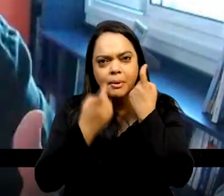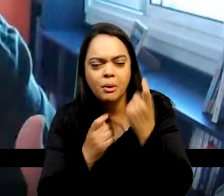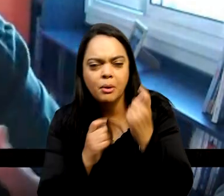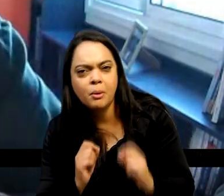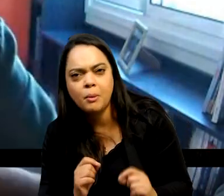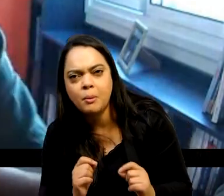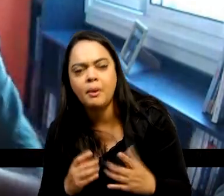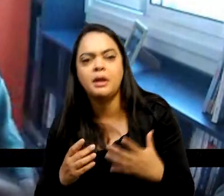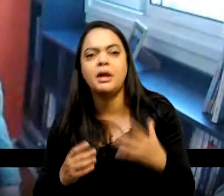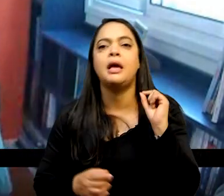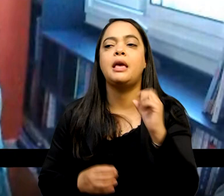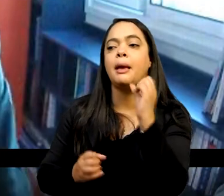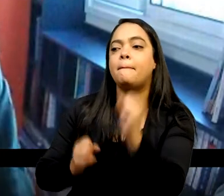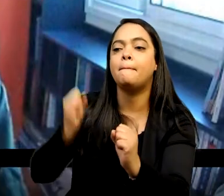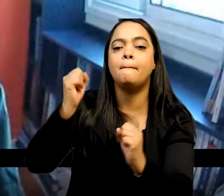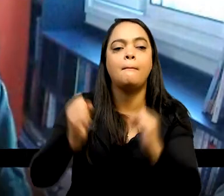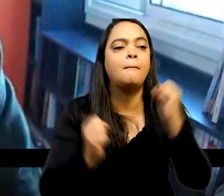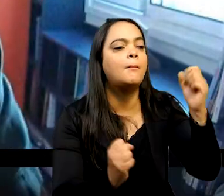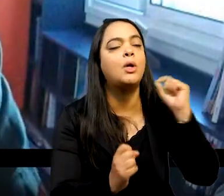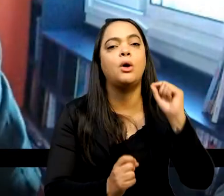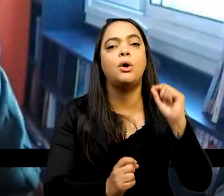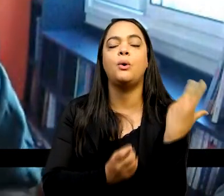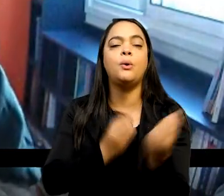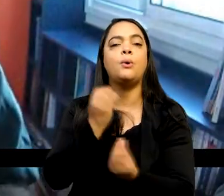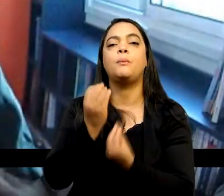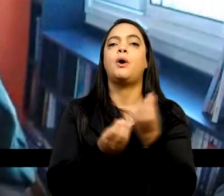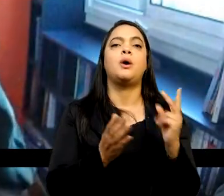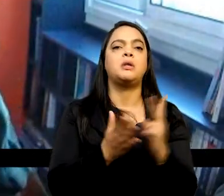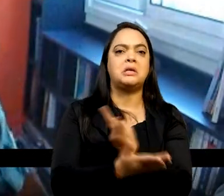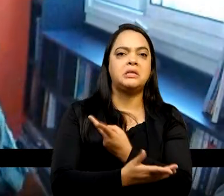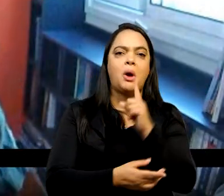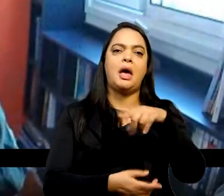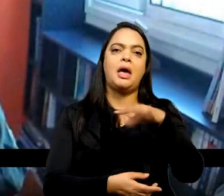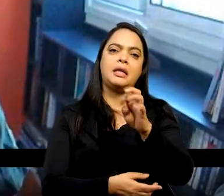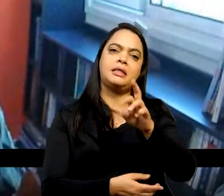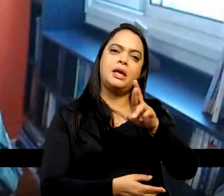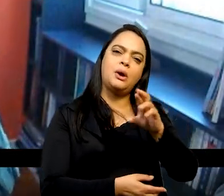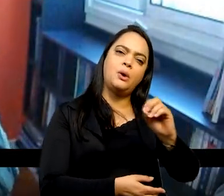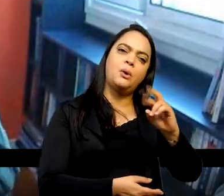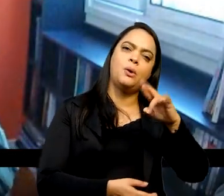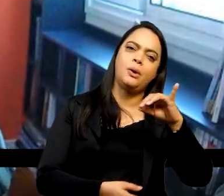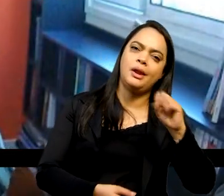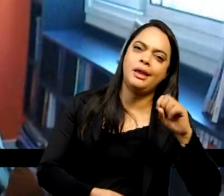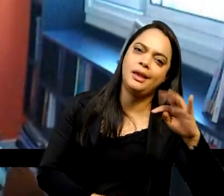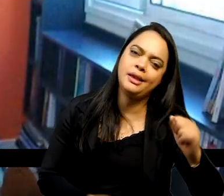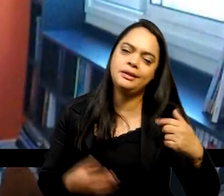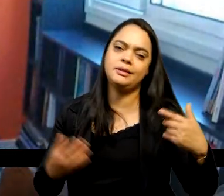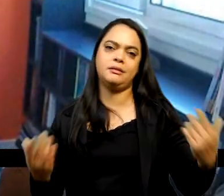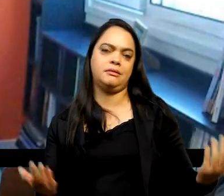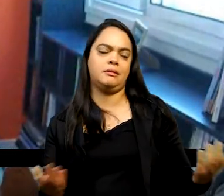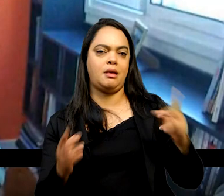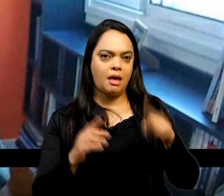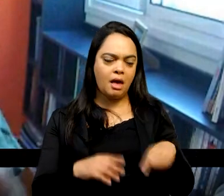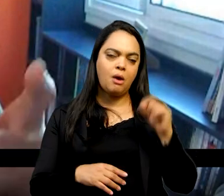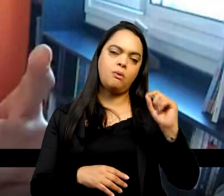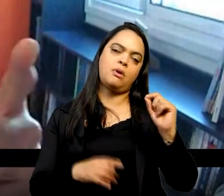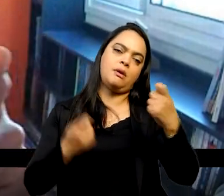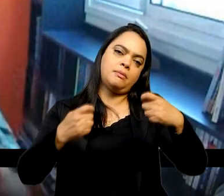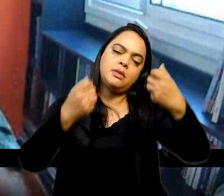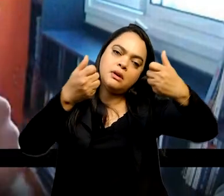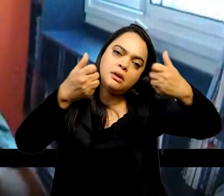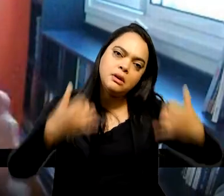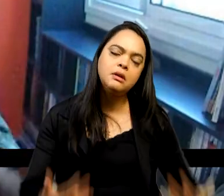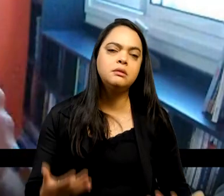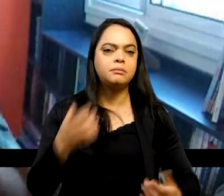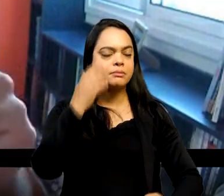repressores, alguns chamam de estados terroristas, essas coisas são as coisas que devem ser explicadas. Então,